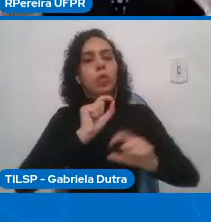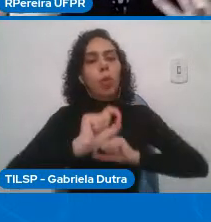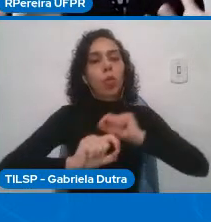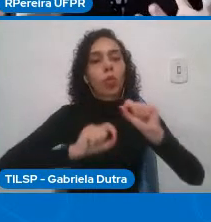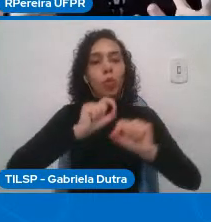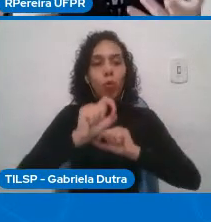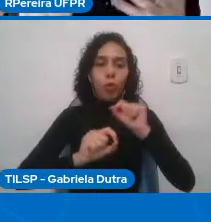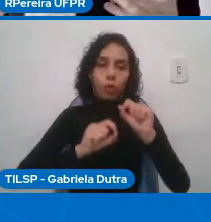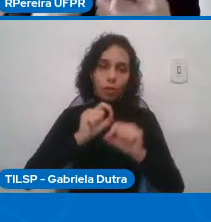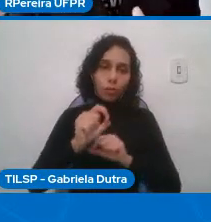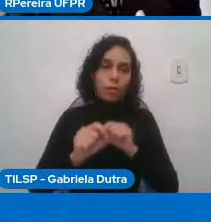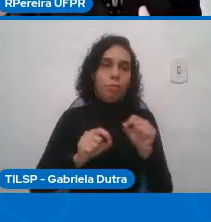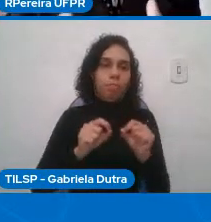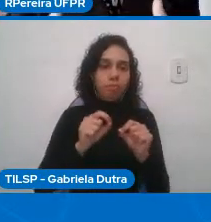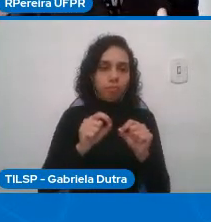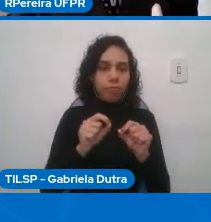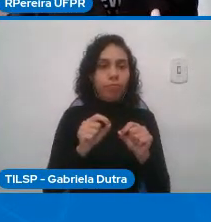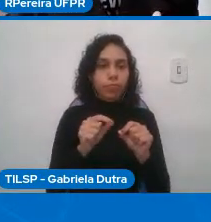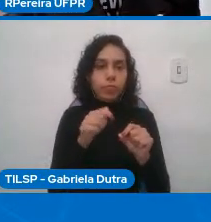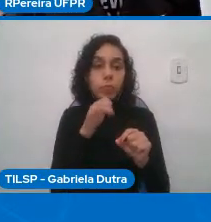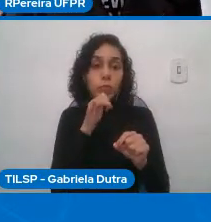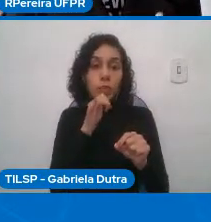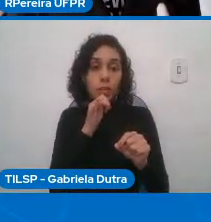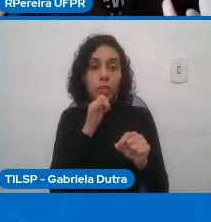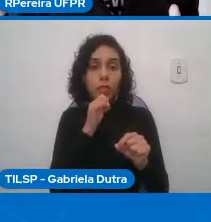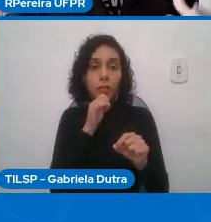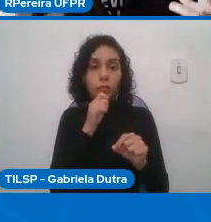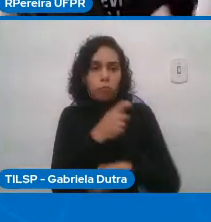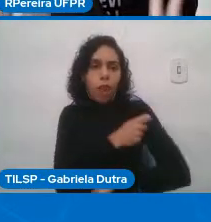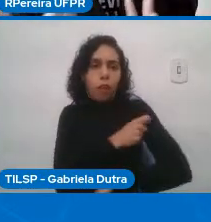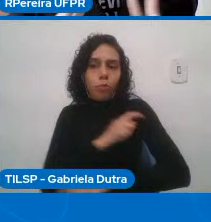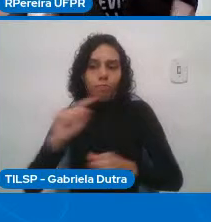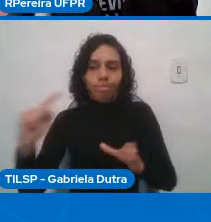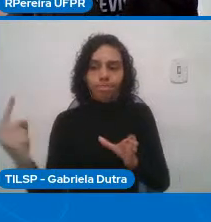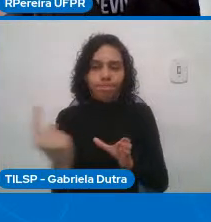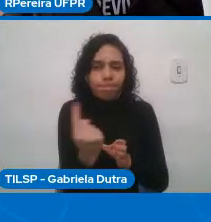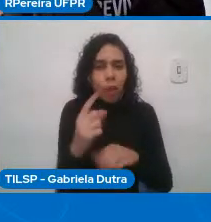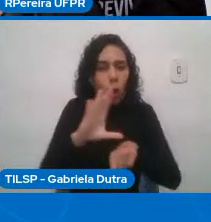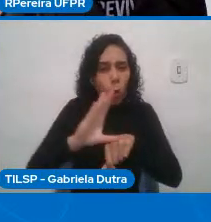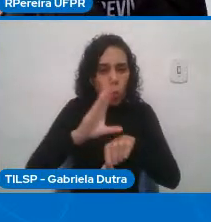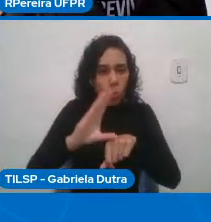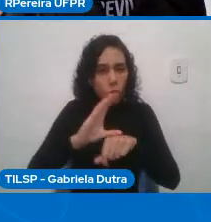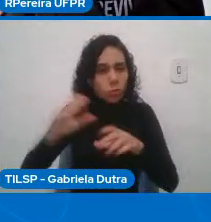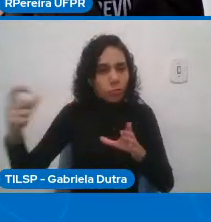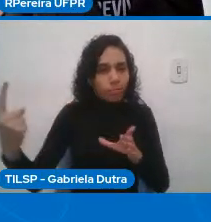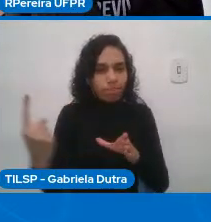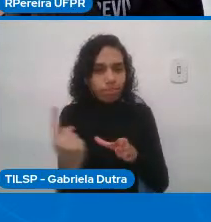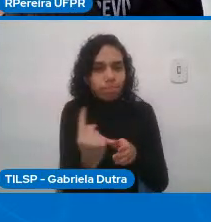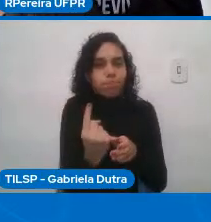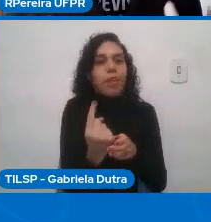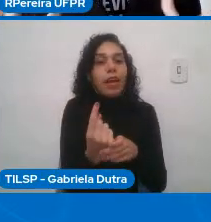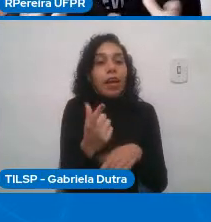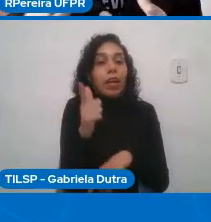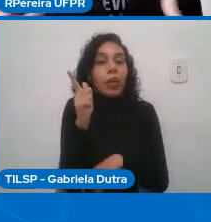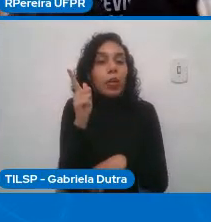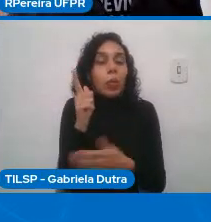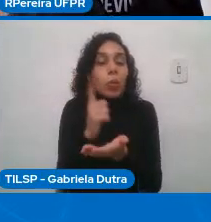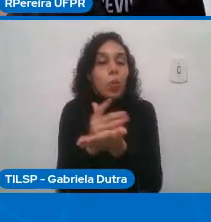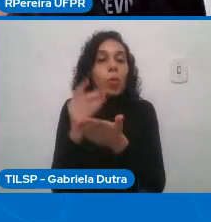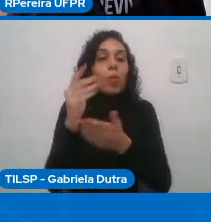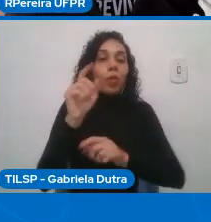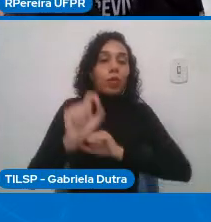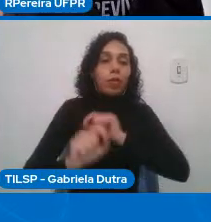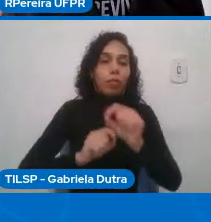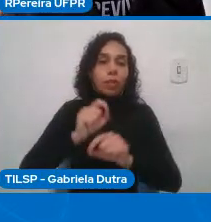a pessoa chega no curso ela já começar a exercitar um conjunto de habilidades que nós